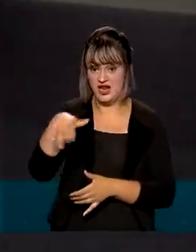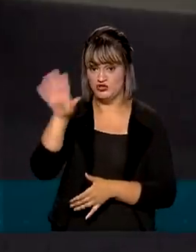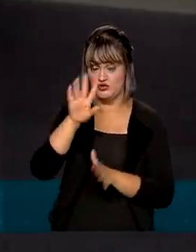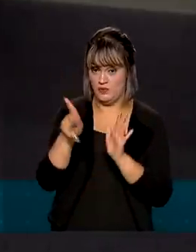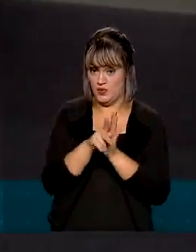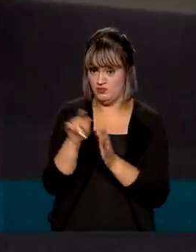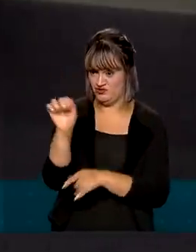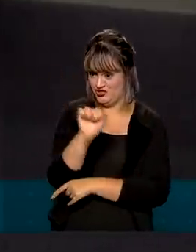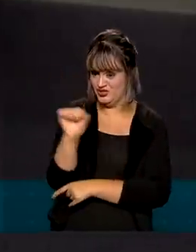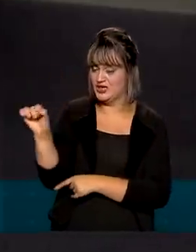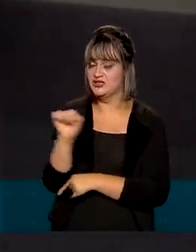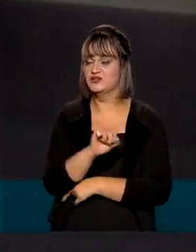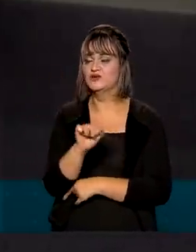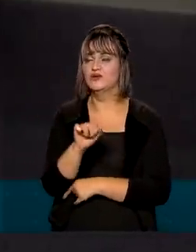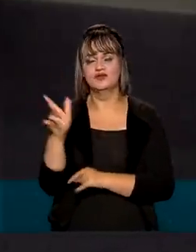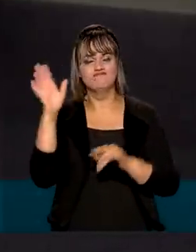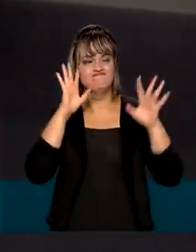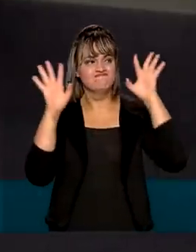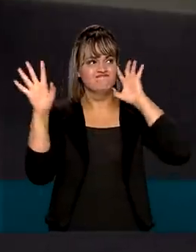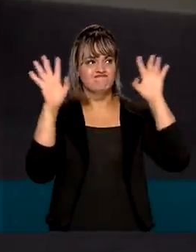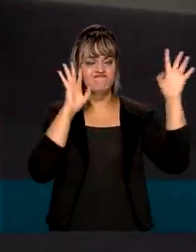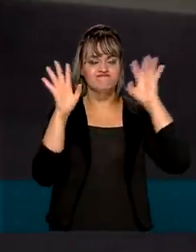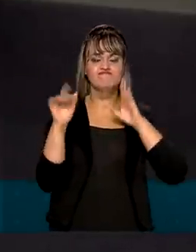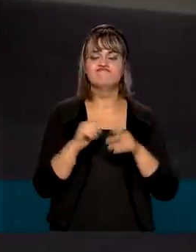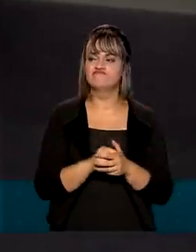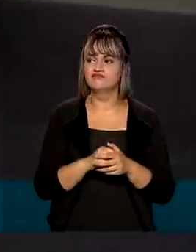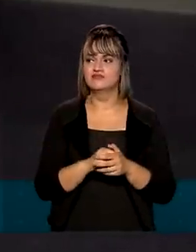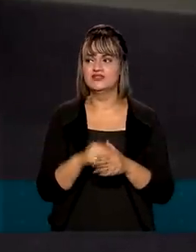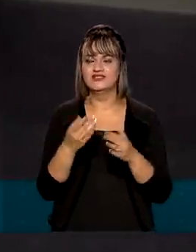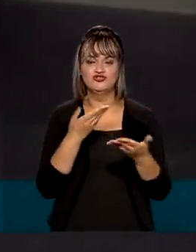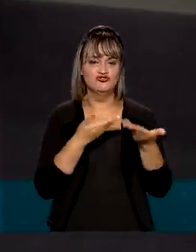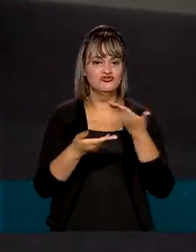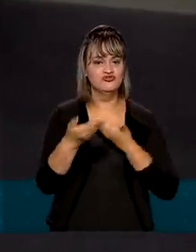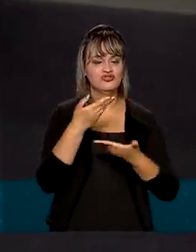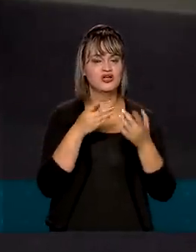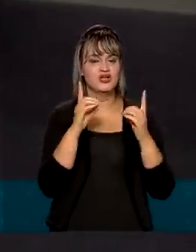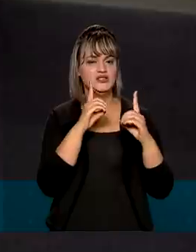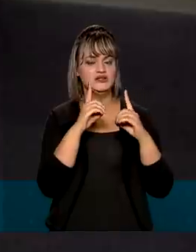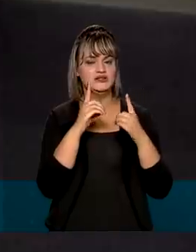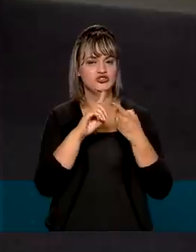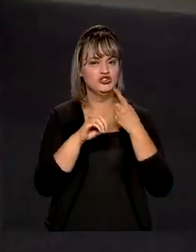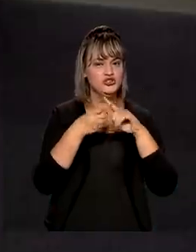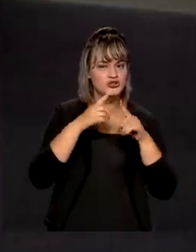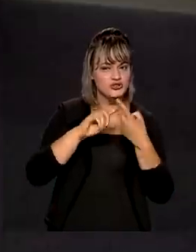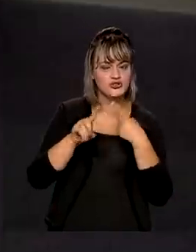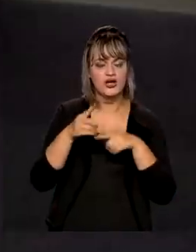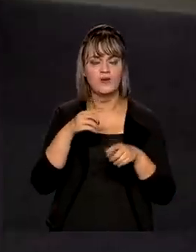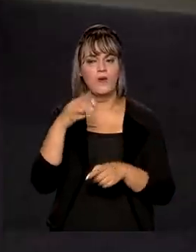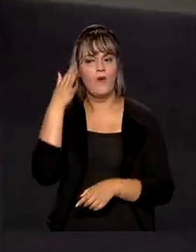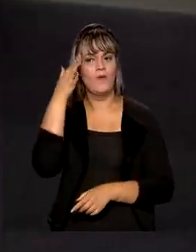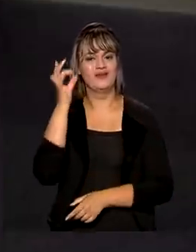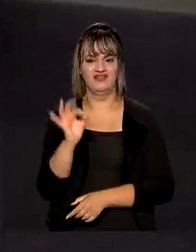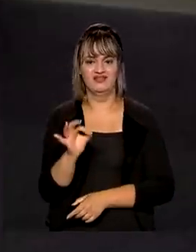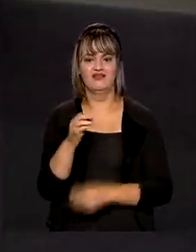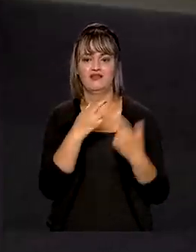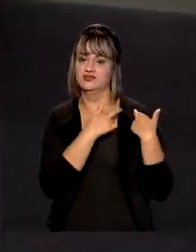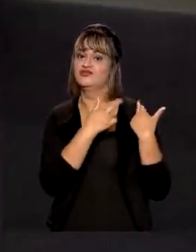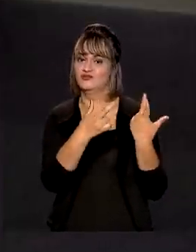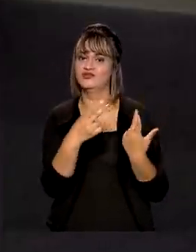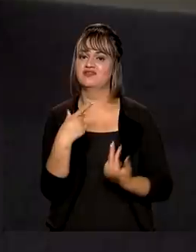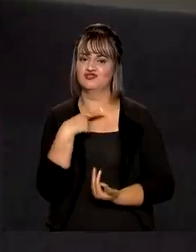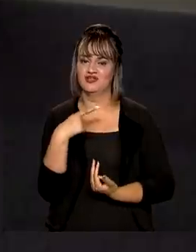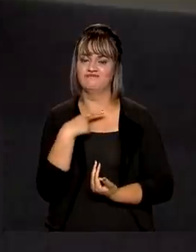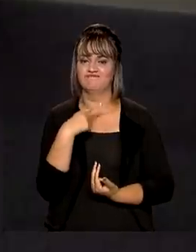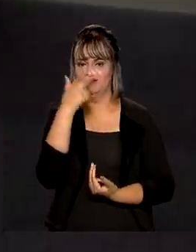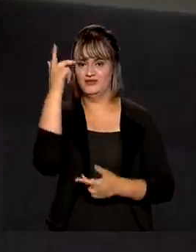um momento de reflexão, um momento de diálogo, de conscientização da nossa responsabilidade